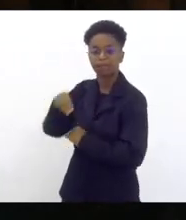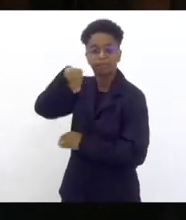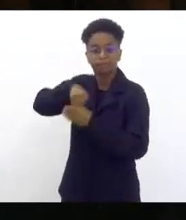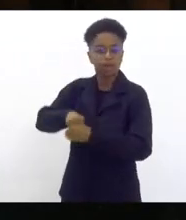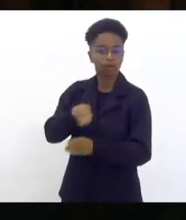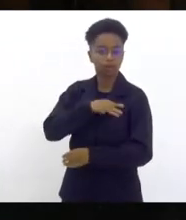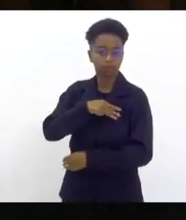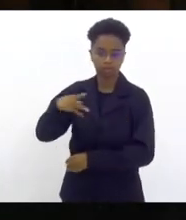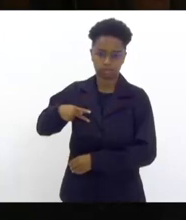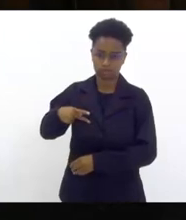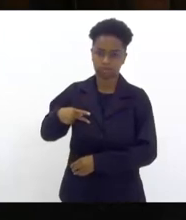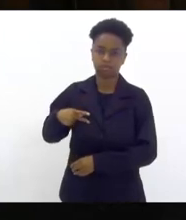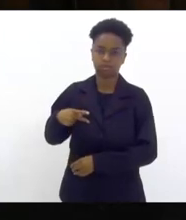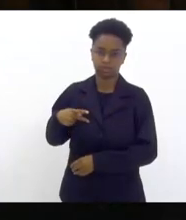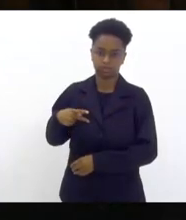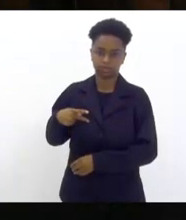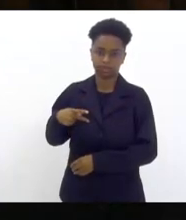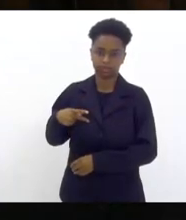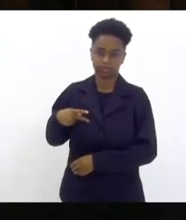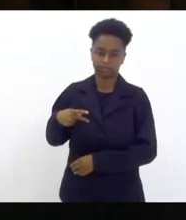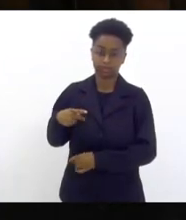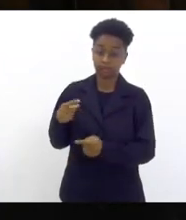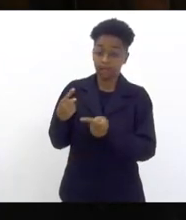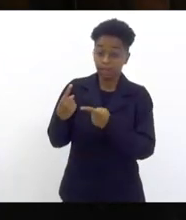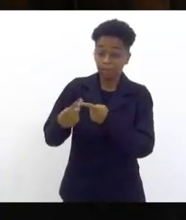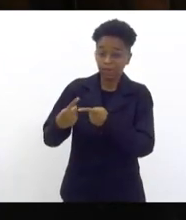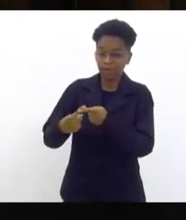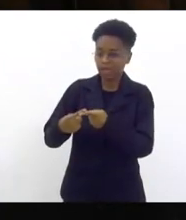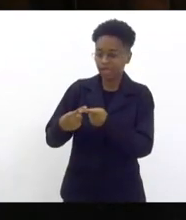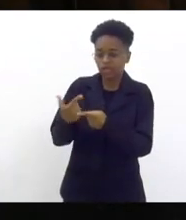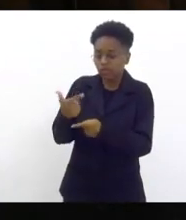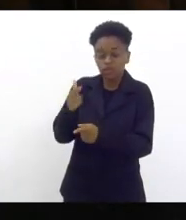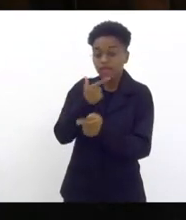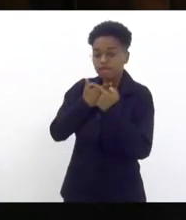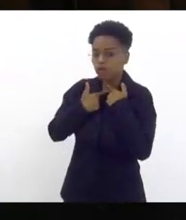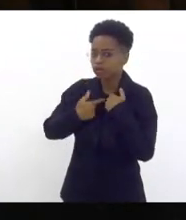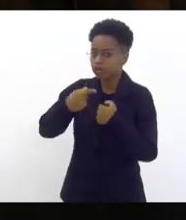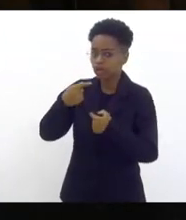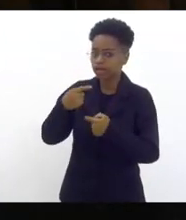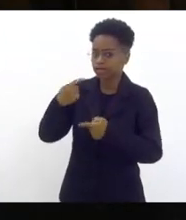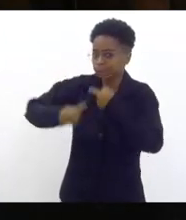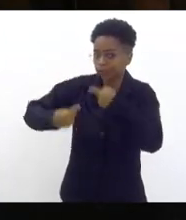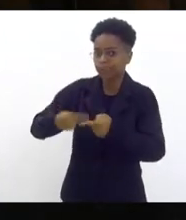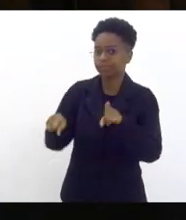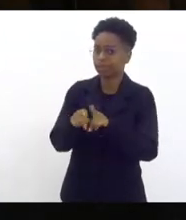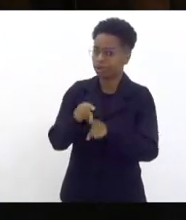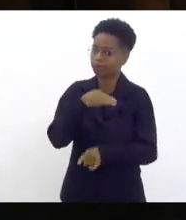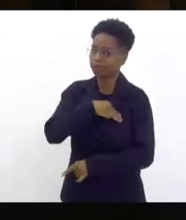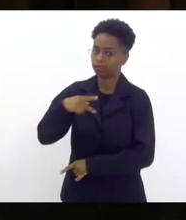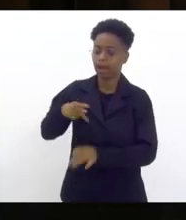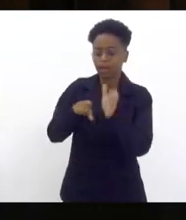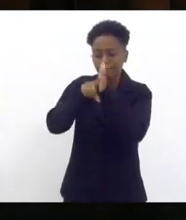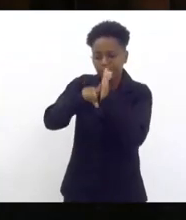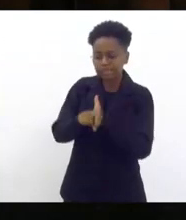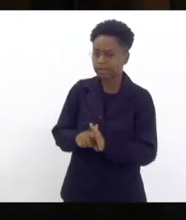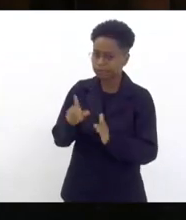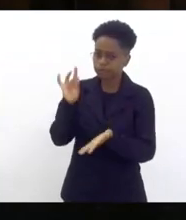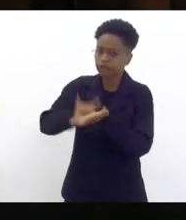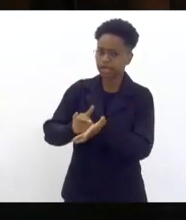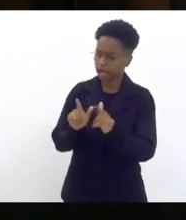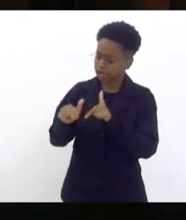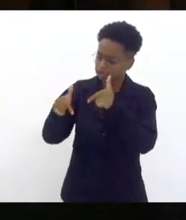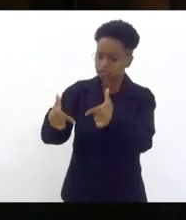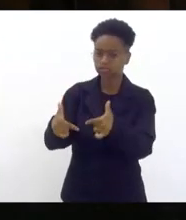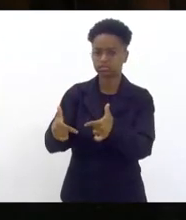Público porque não há vontade política também no Ministério Público de investigar e exercer a sua